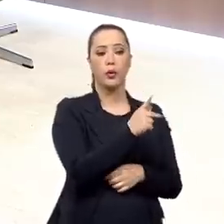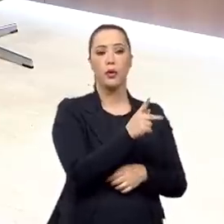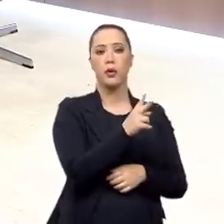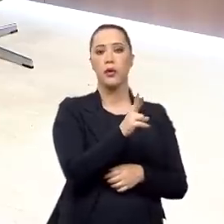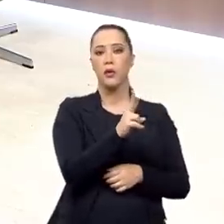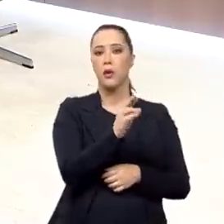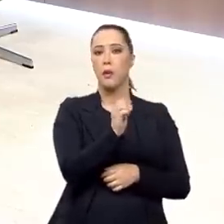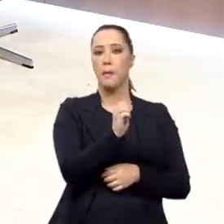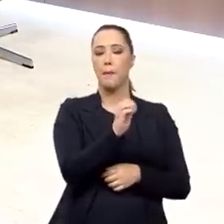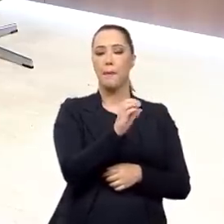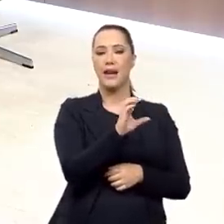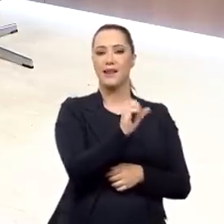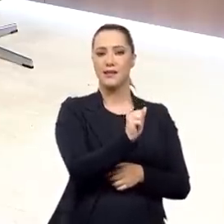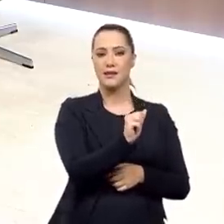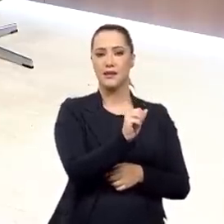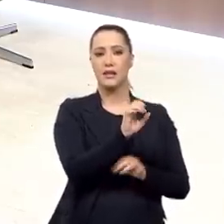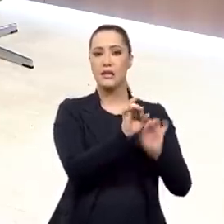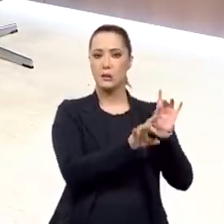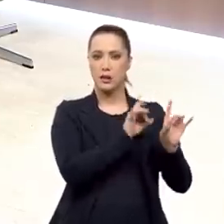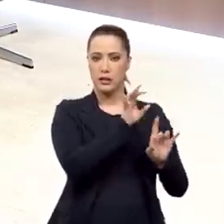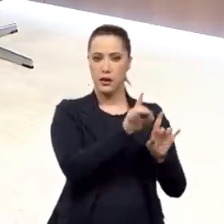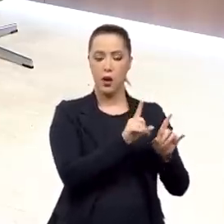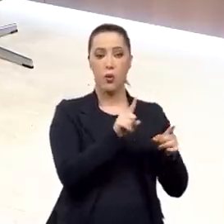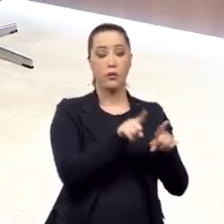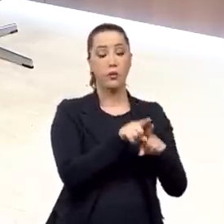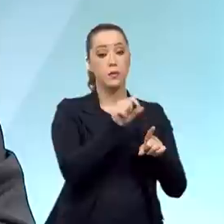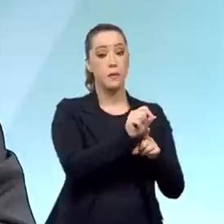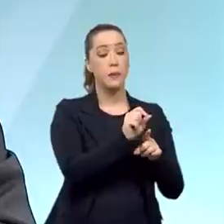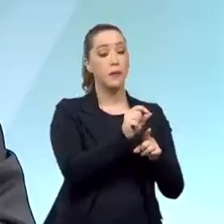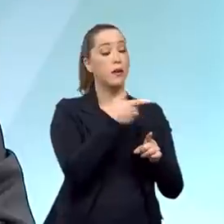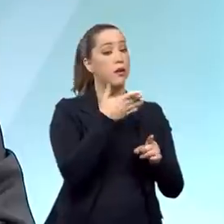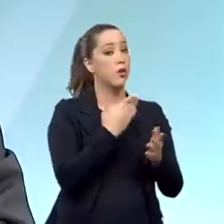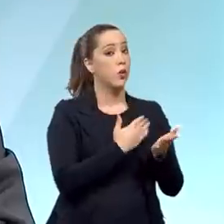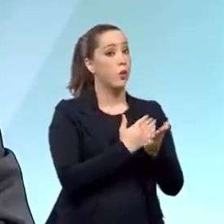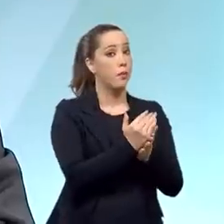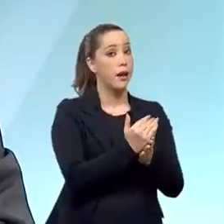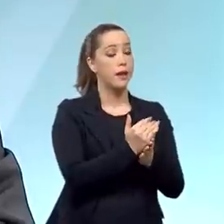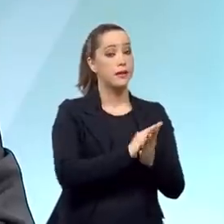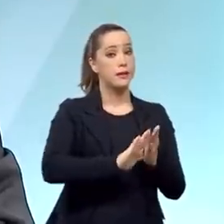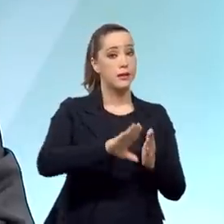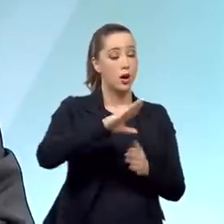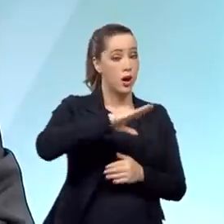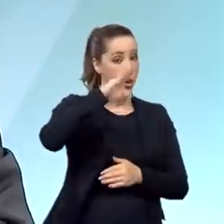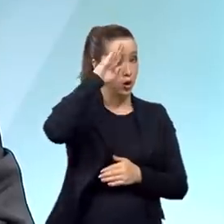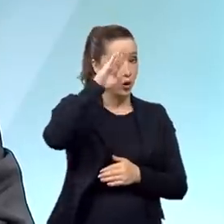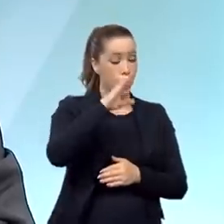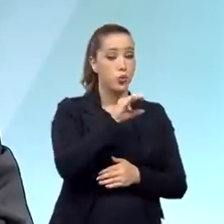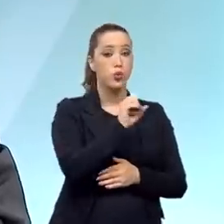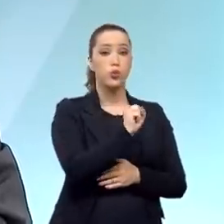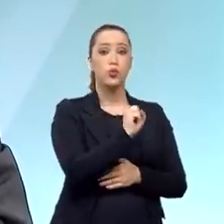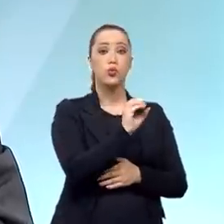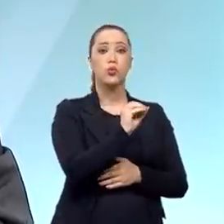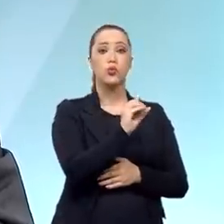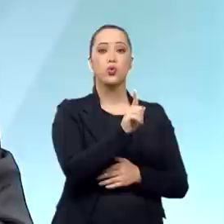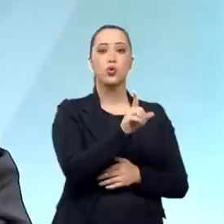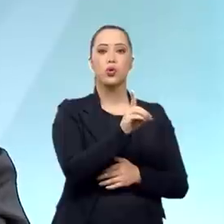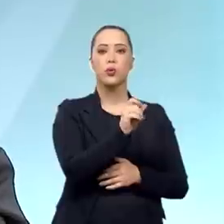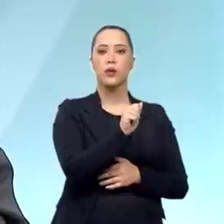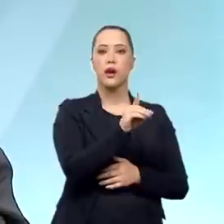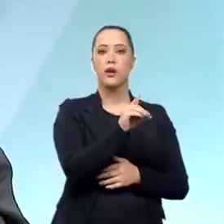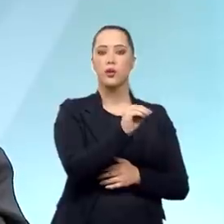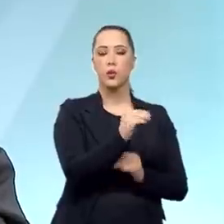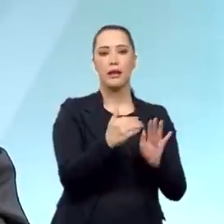vai de tenente até general, até oficial general. E o círculo das praças vai de soldado até subtenente ou suboficial.